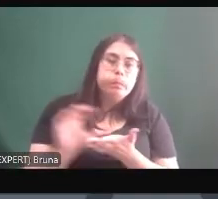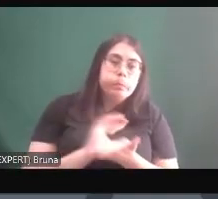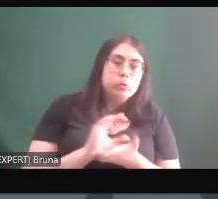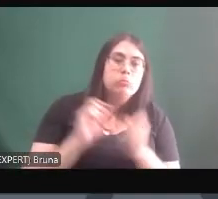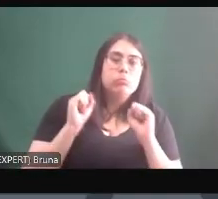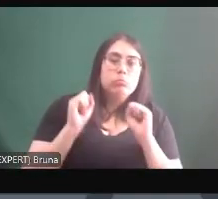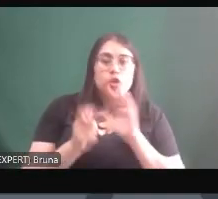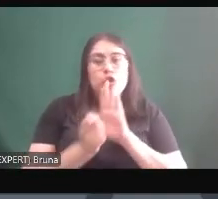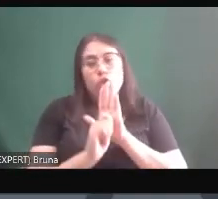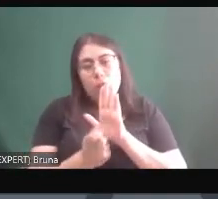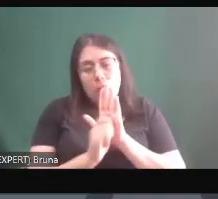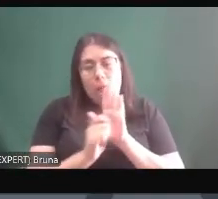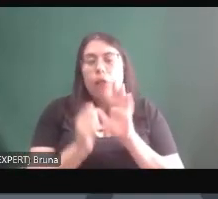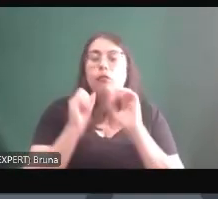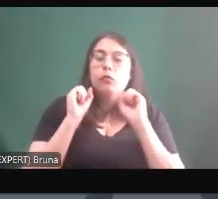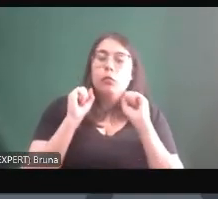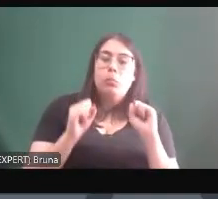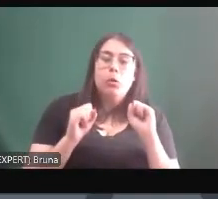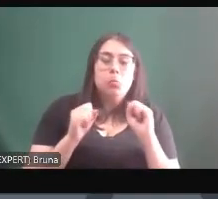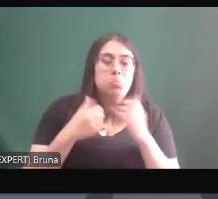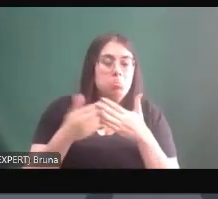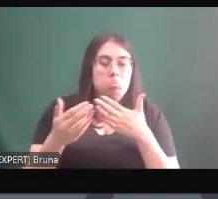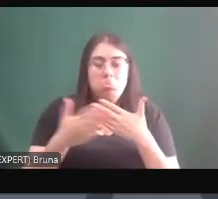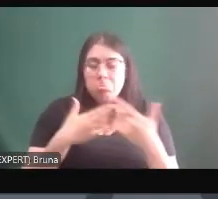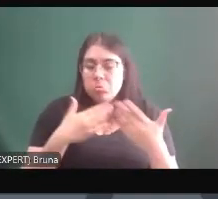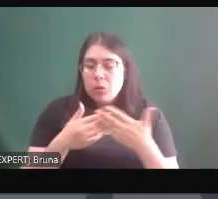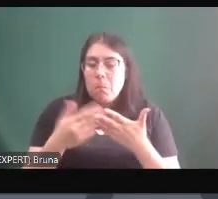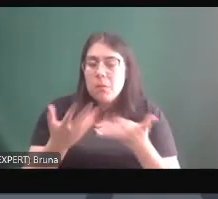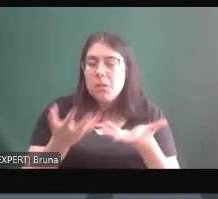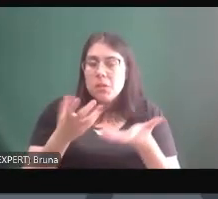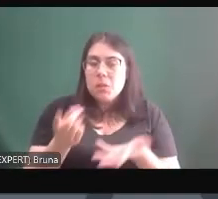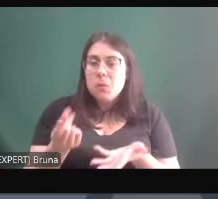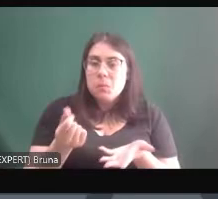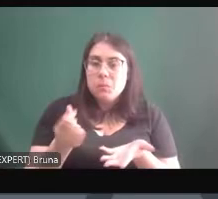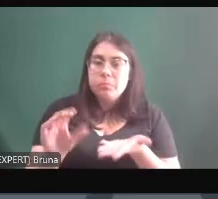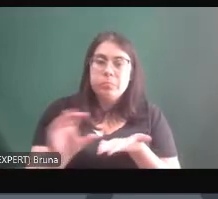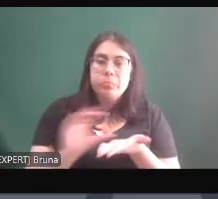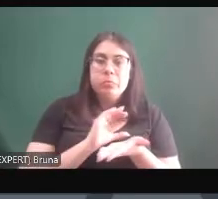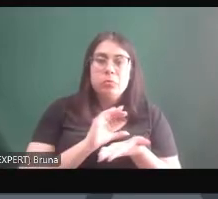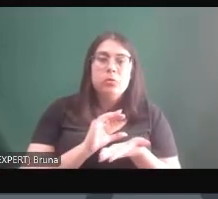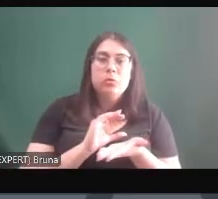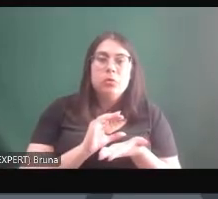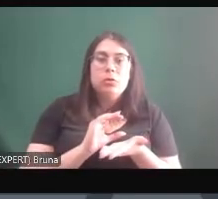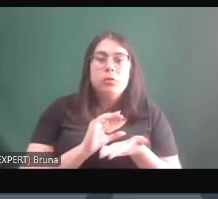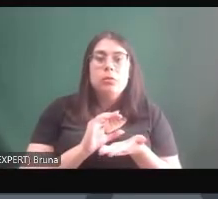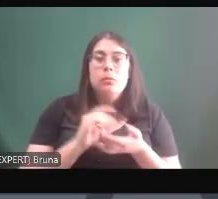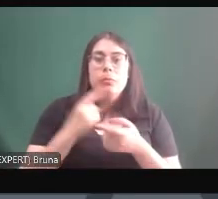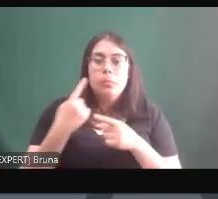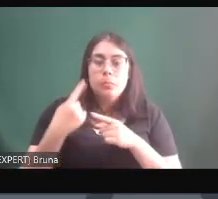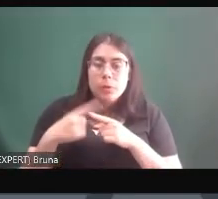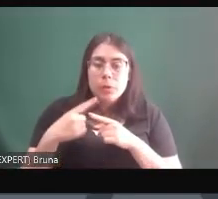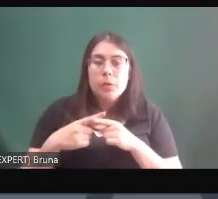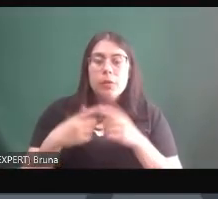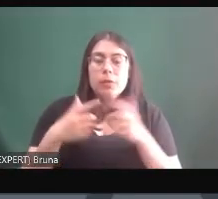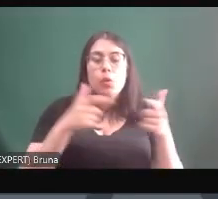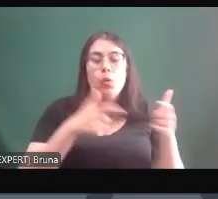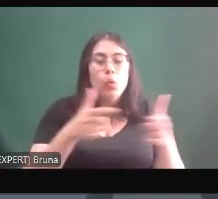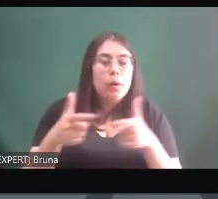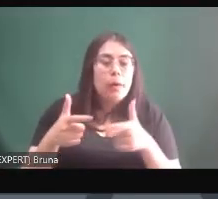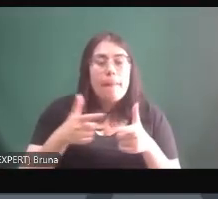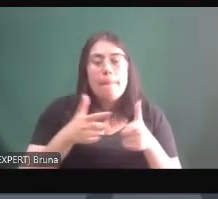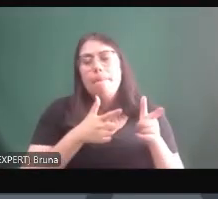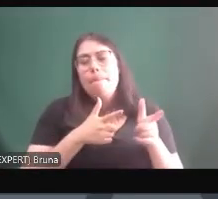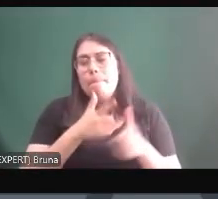ser milícia pode ser o que for mas um bairro com muito homicídio você tem tiranias armadas nesses lugares então você